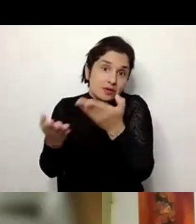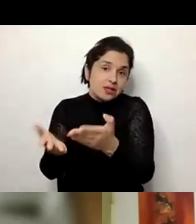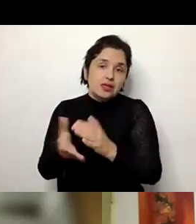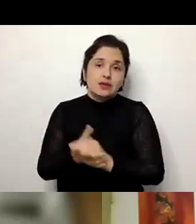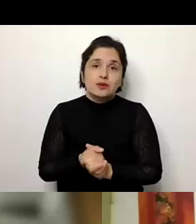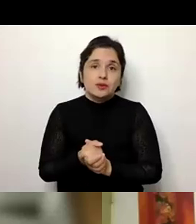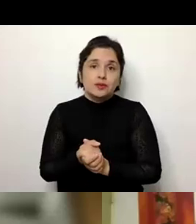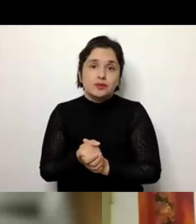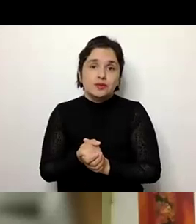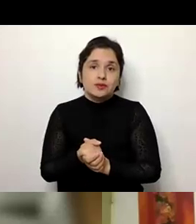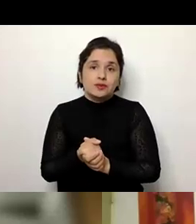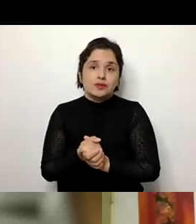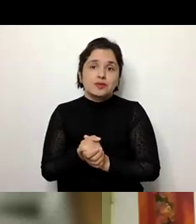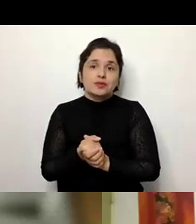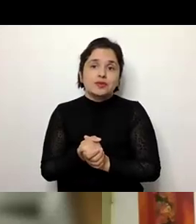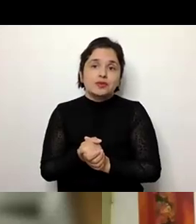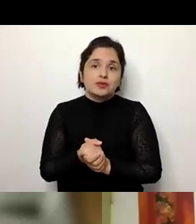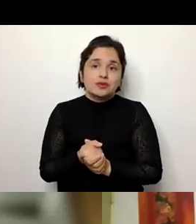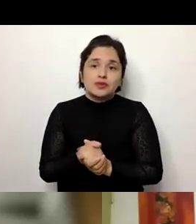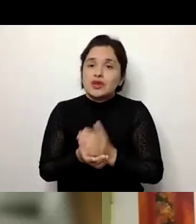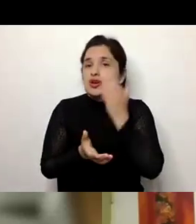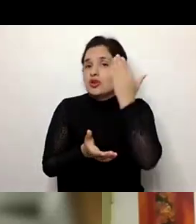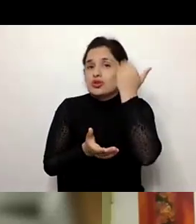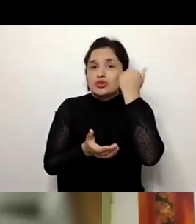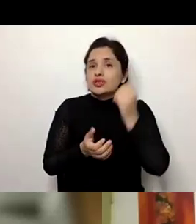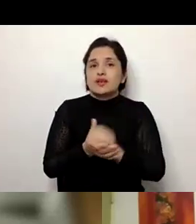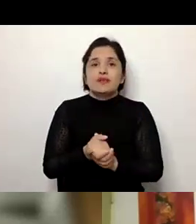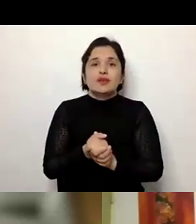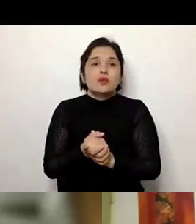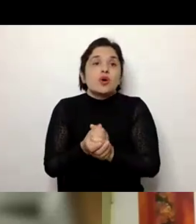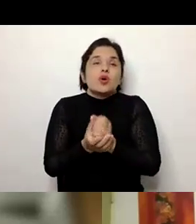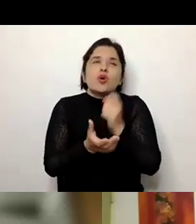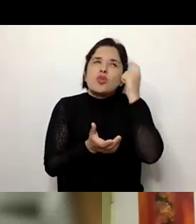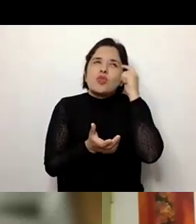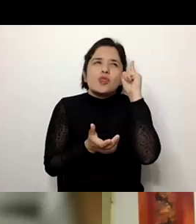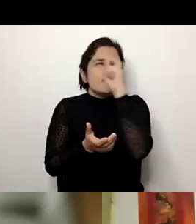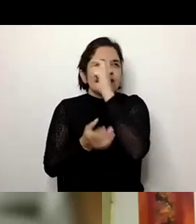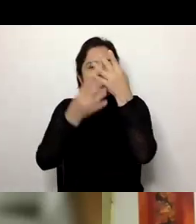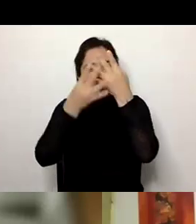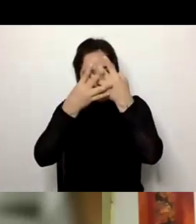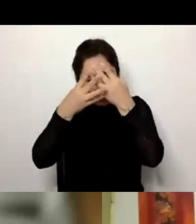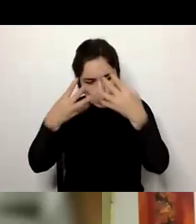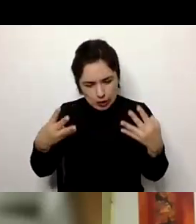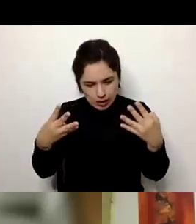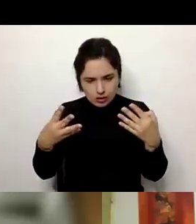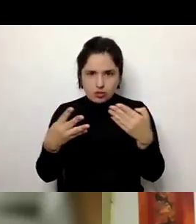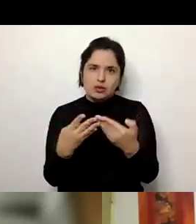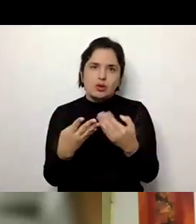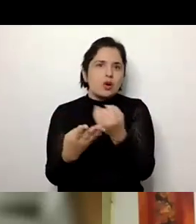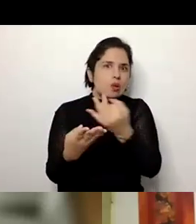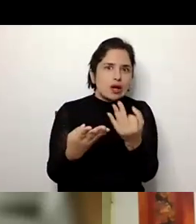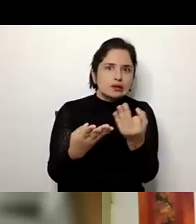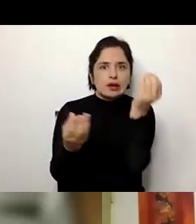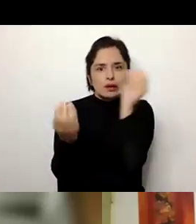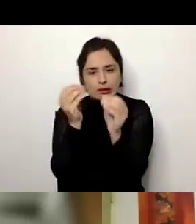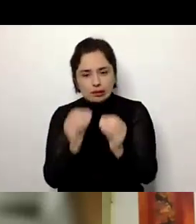é algo fácil? Não, porque nós sabemos o quanto é difícil pensar em um currículo, o quanto as coisas ficam de